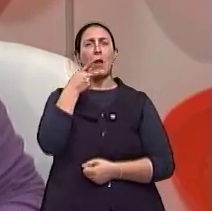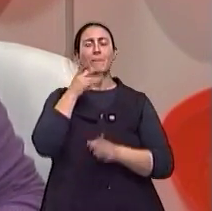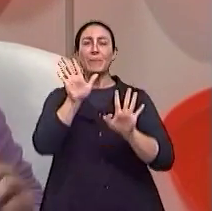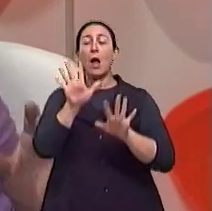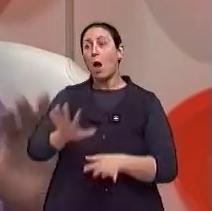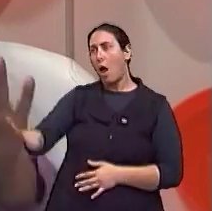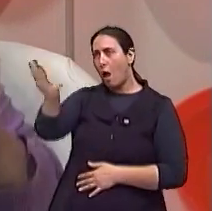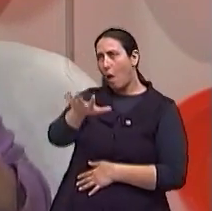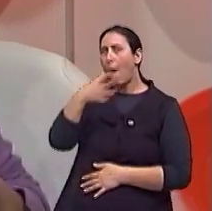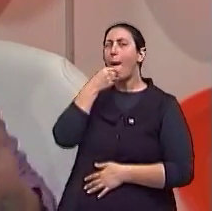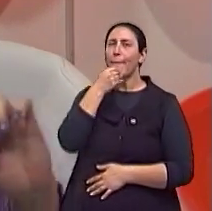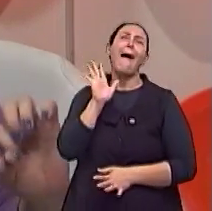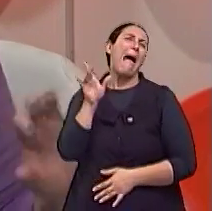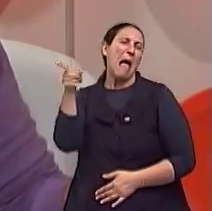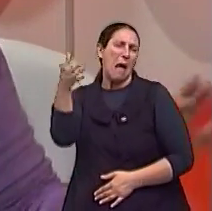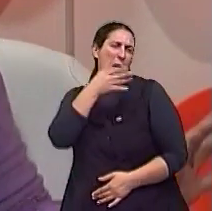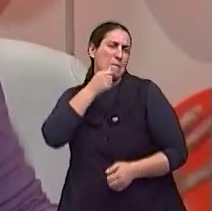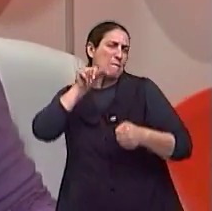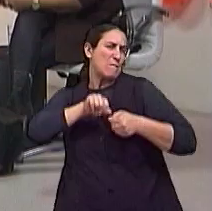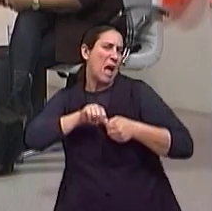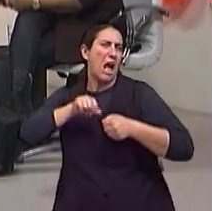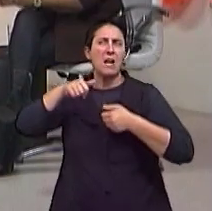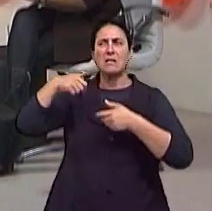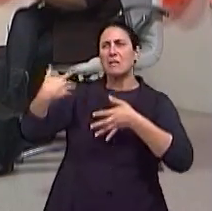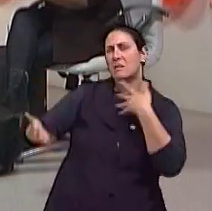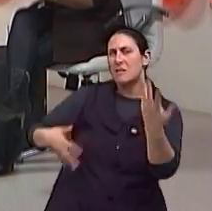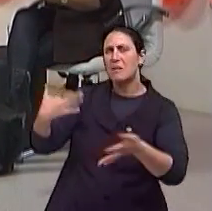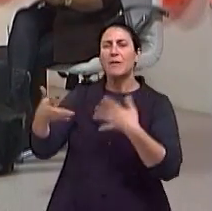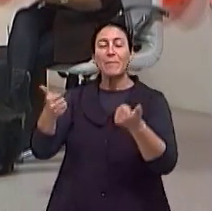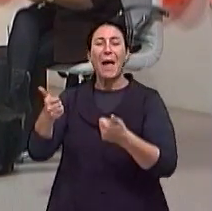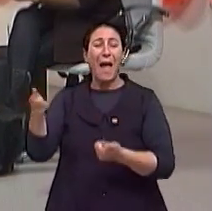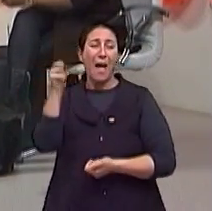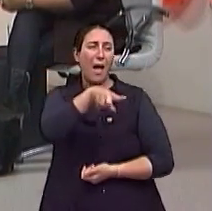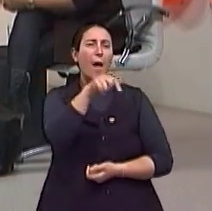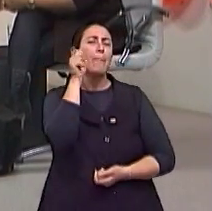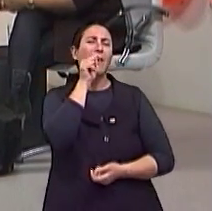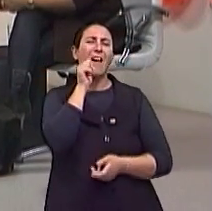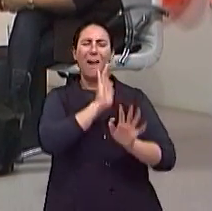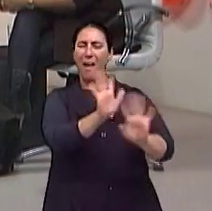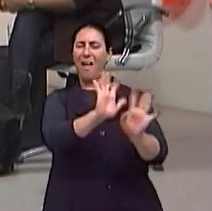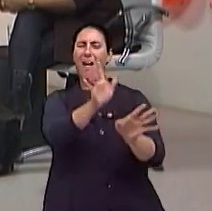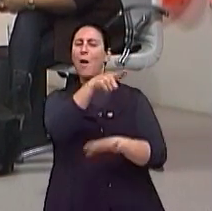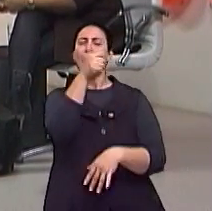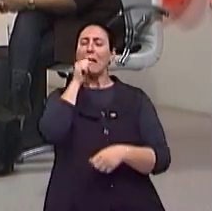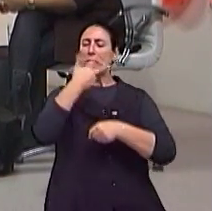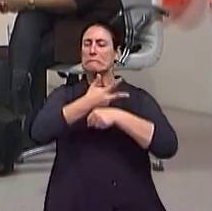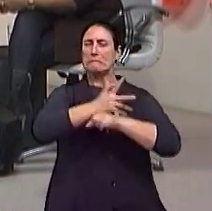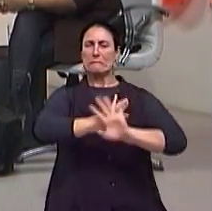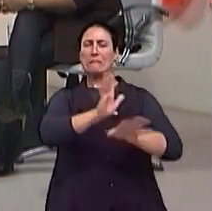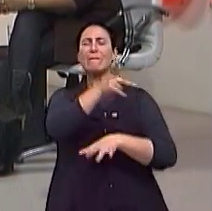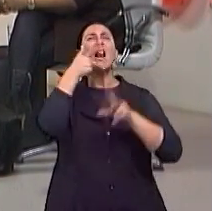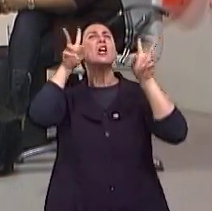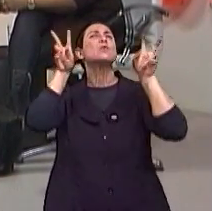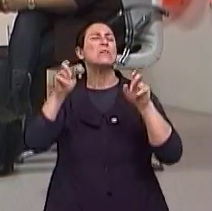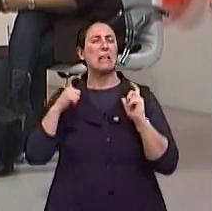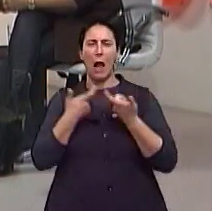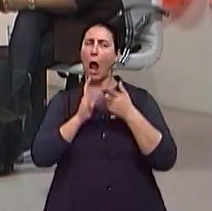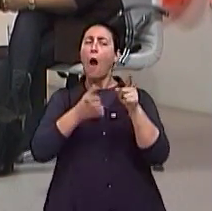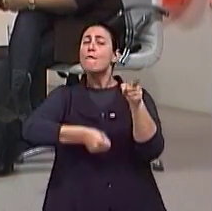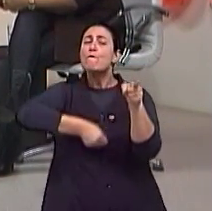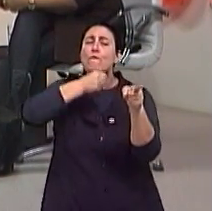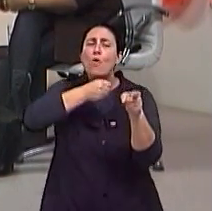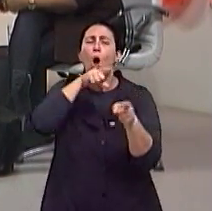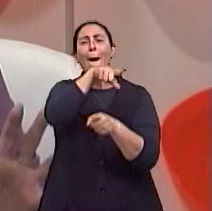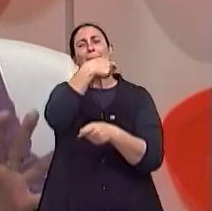gente aceita. Ah, um homem casar com Mulher não pode mais pensar nisso. Mulher não está mais na época de pensar nisso. Mulher agora é vó, tem que